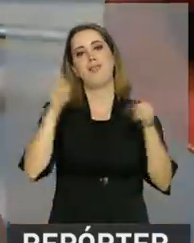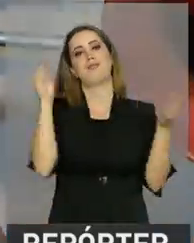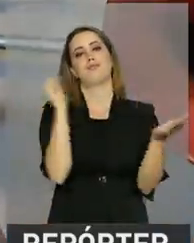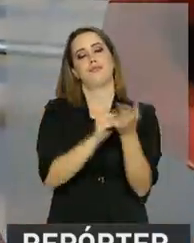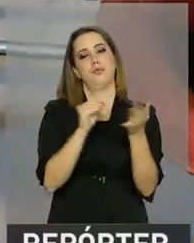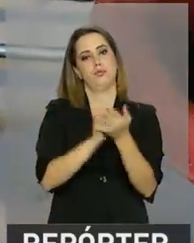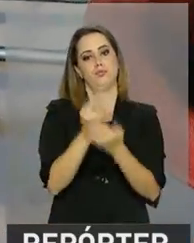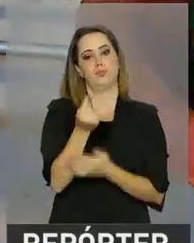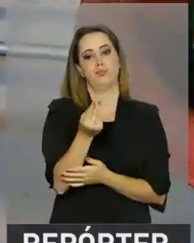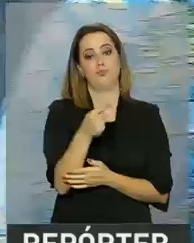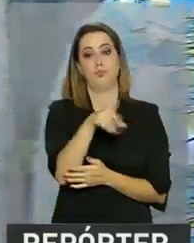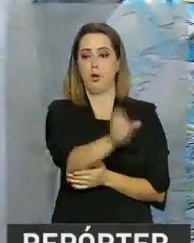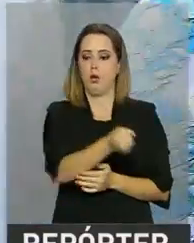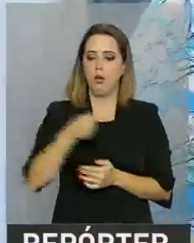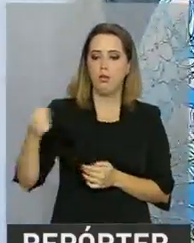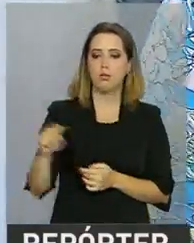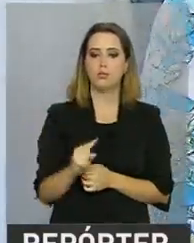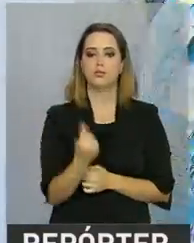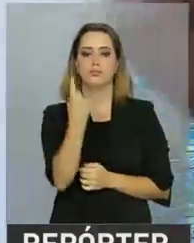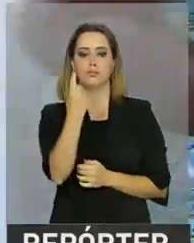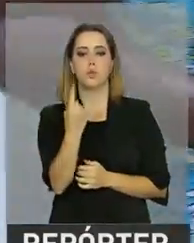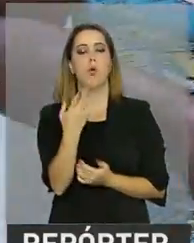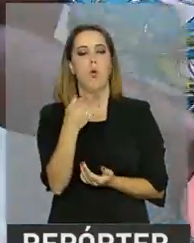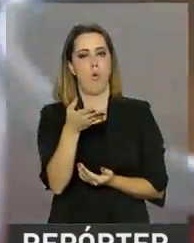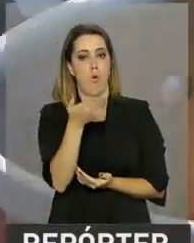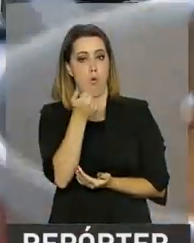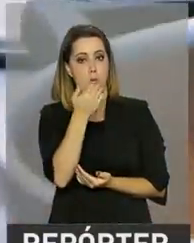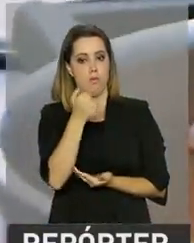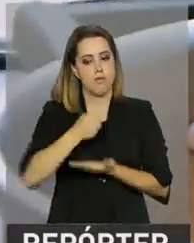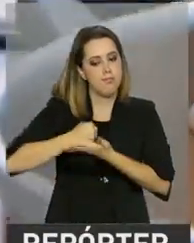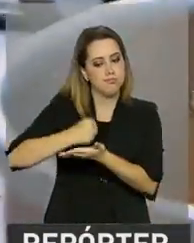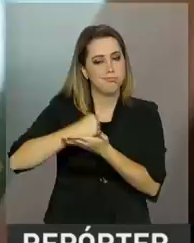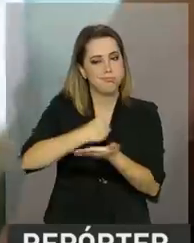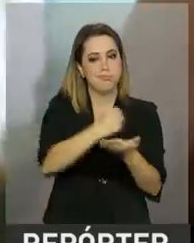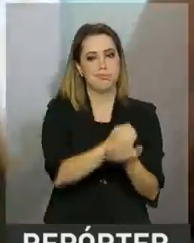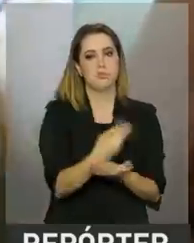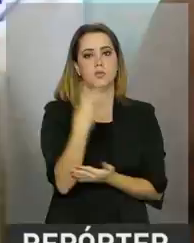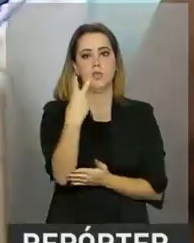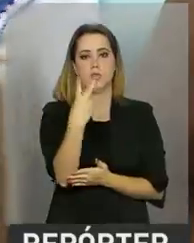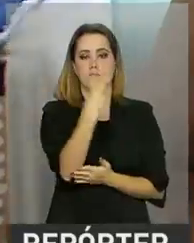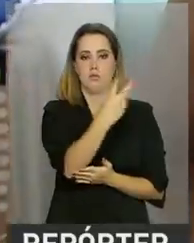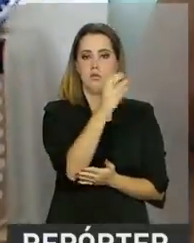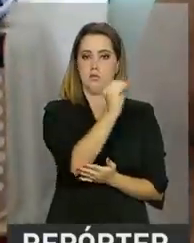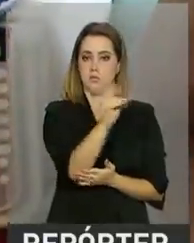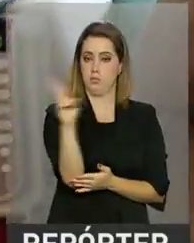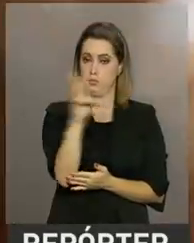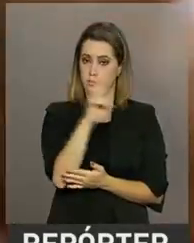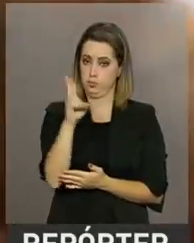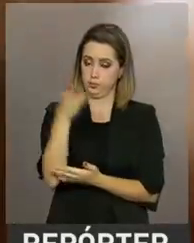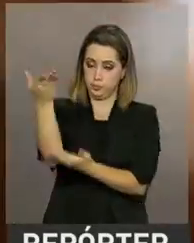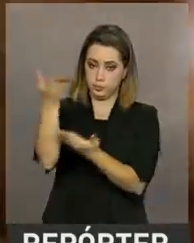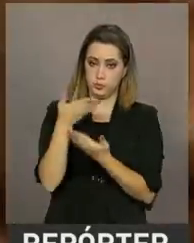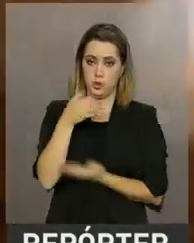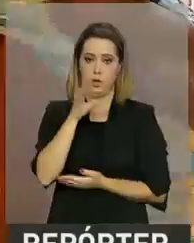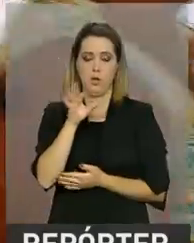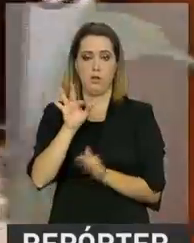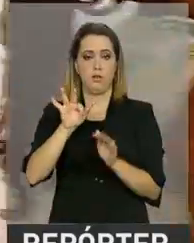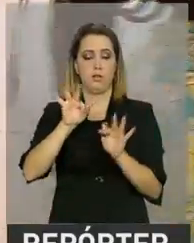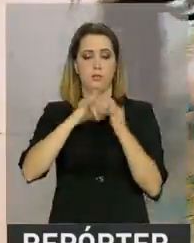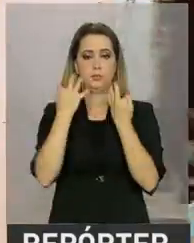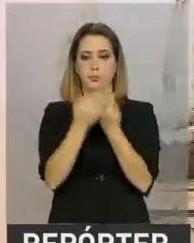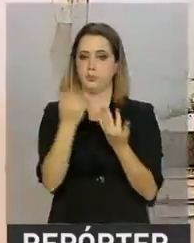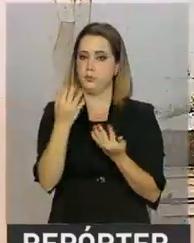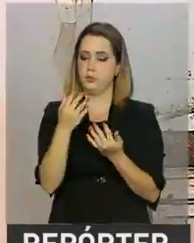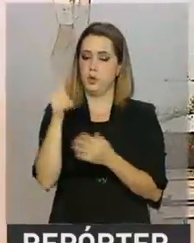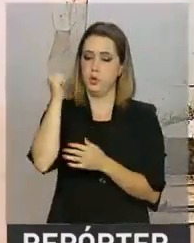contas. Na geladeira, uma parte da comida foi doada. Com os 220 reais que recebe do Bolsa Família, ela